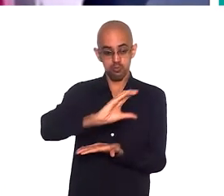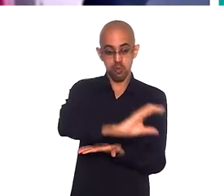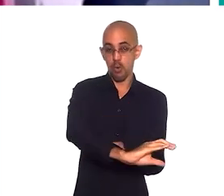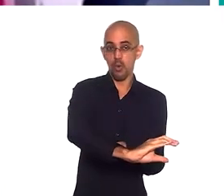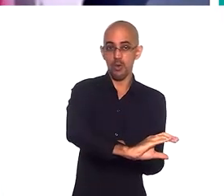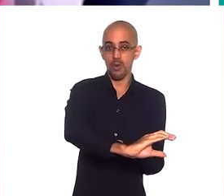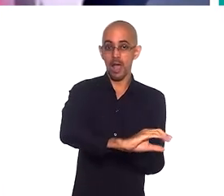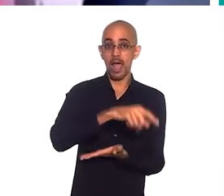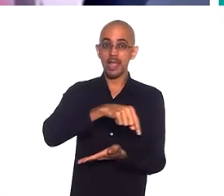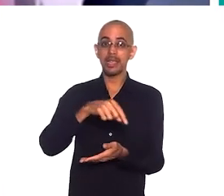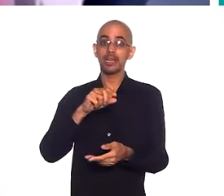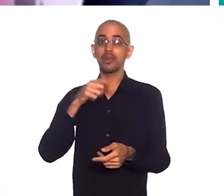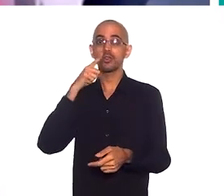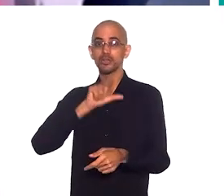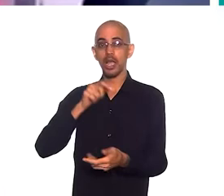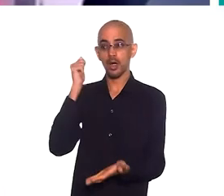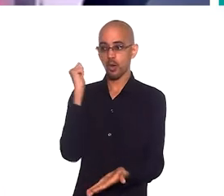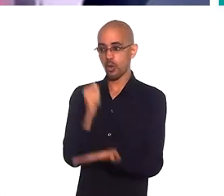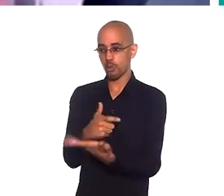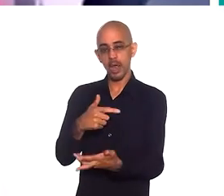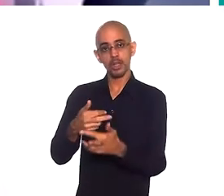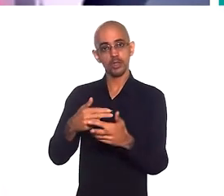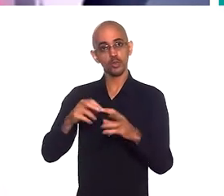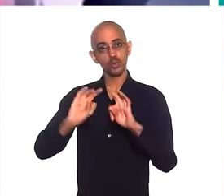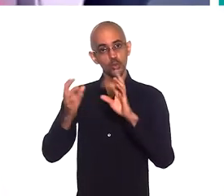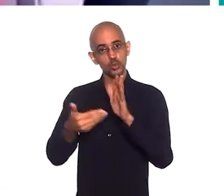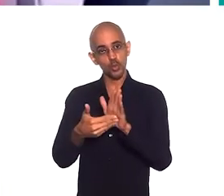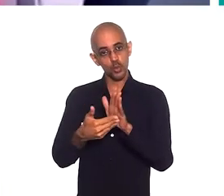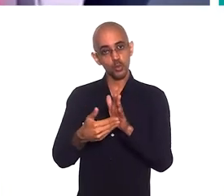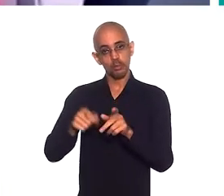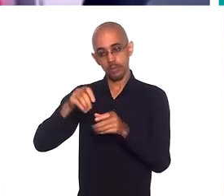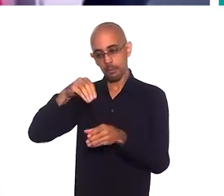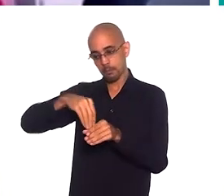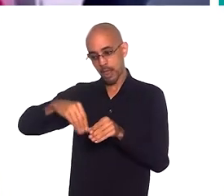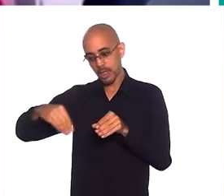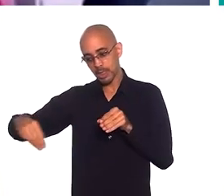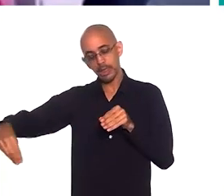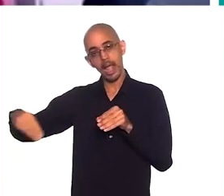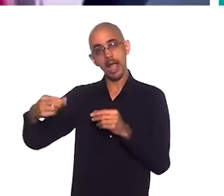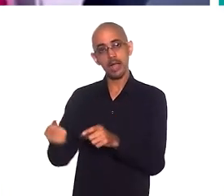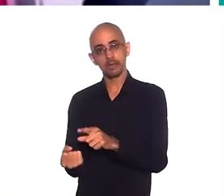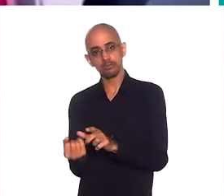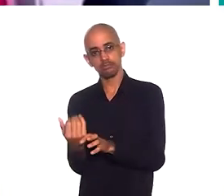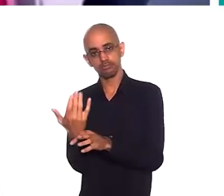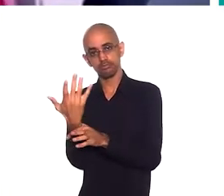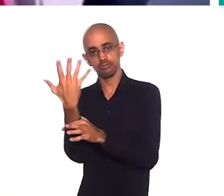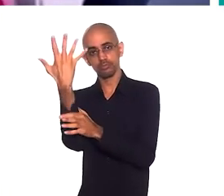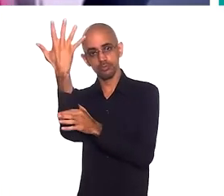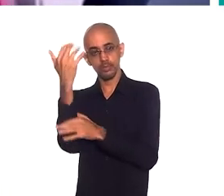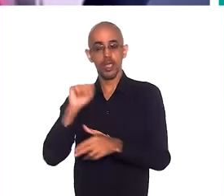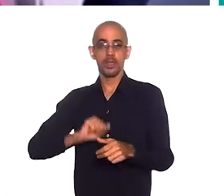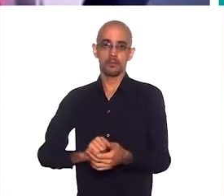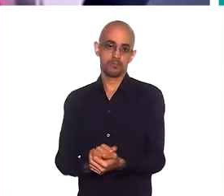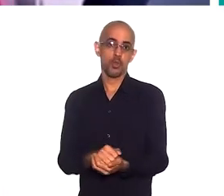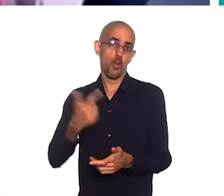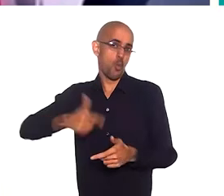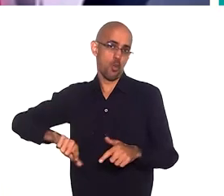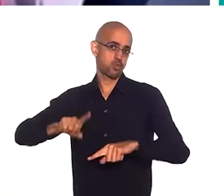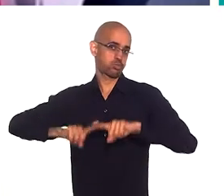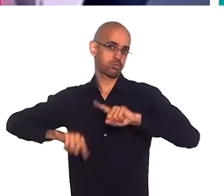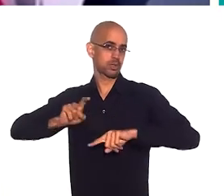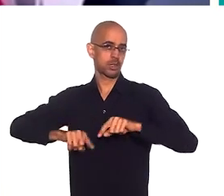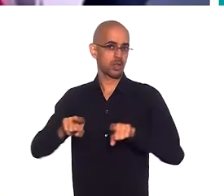Aí ele aplica lá na produção dele, compra tudo que ele precisa para plantar, semente ou alguma outras coisas, né?